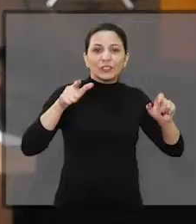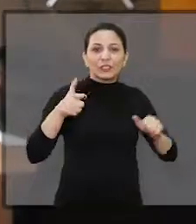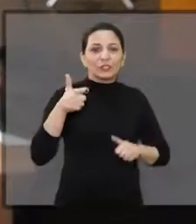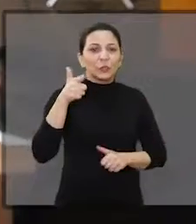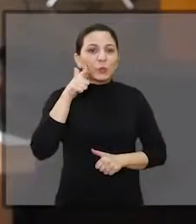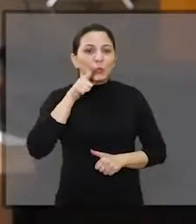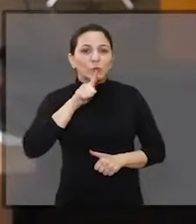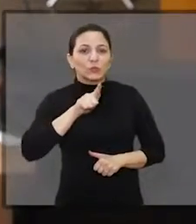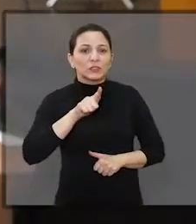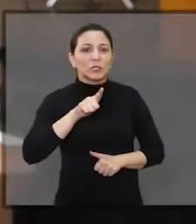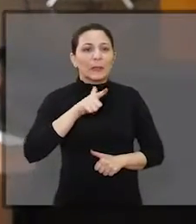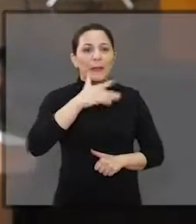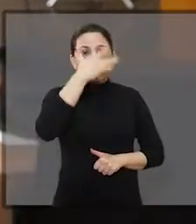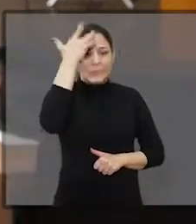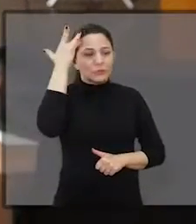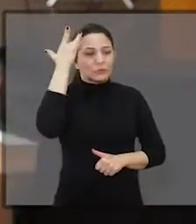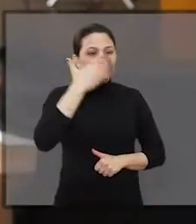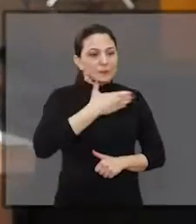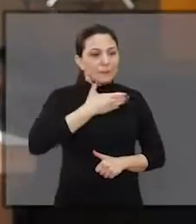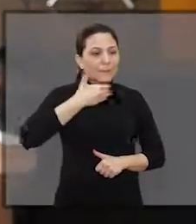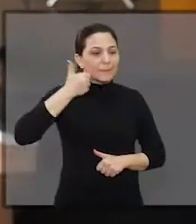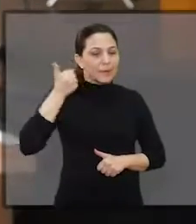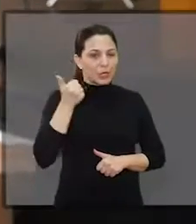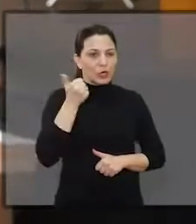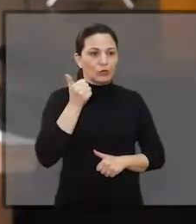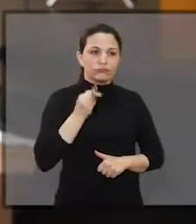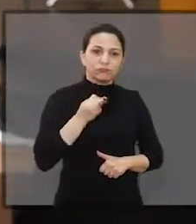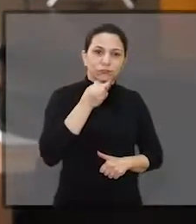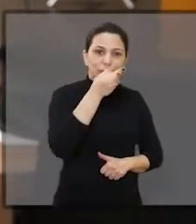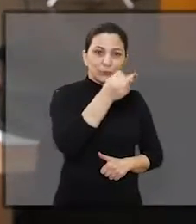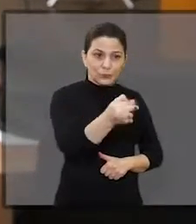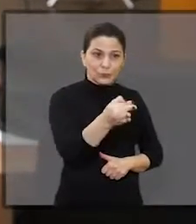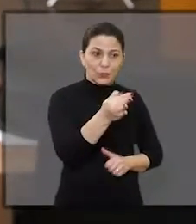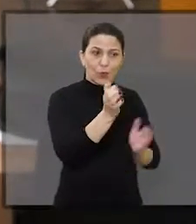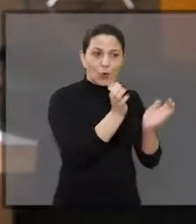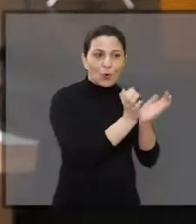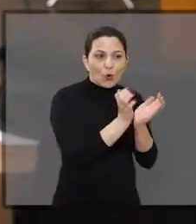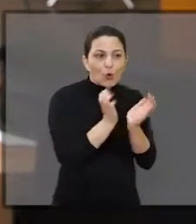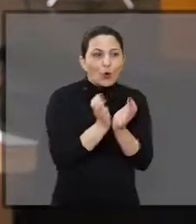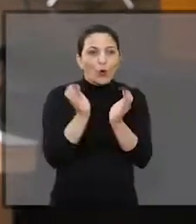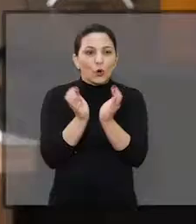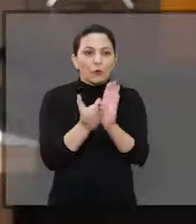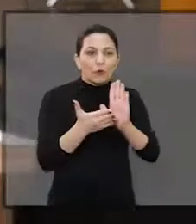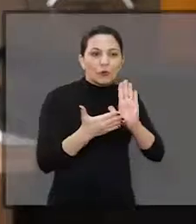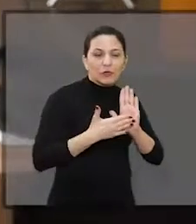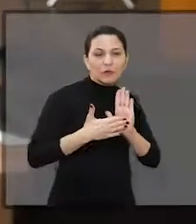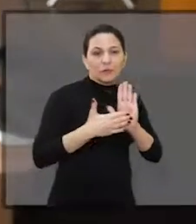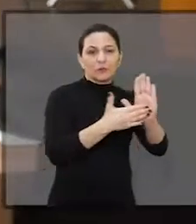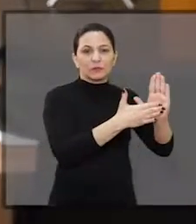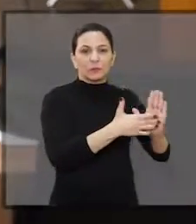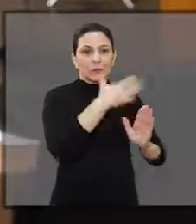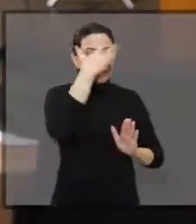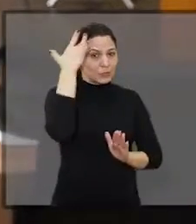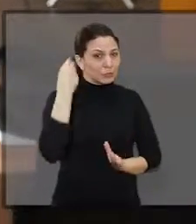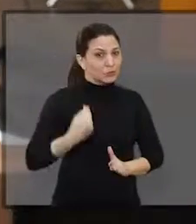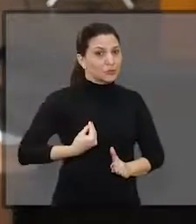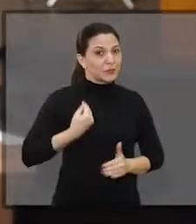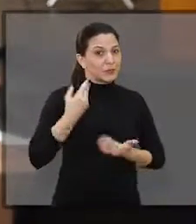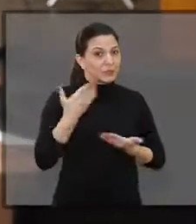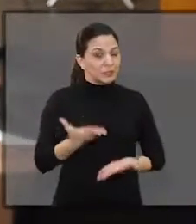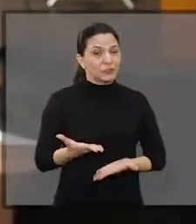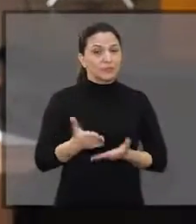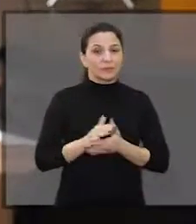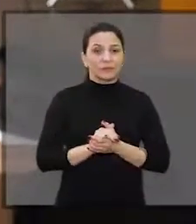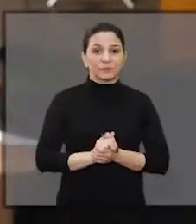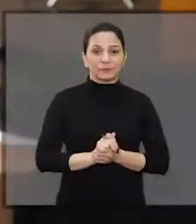forma diferente para que nós possamos ser pessoas melhores. Isso dentro de todos os grupos que apresentaram e de todas as